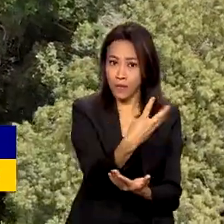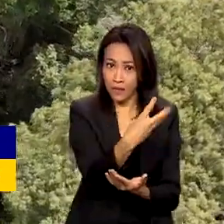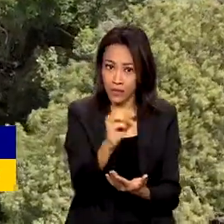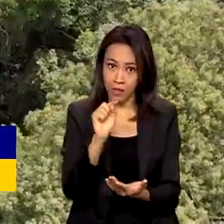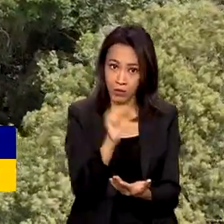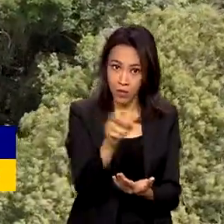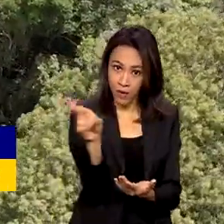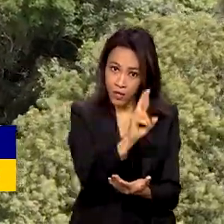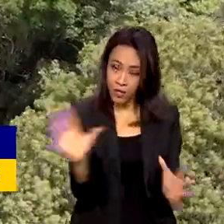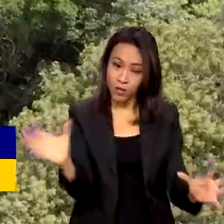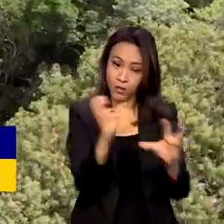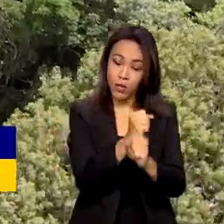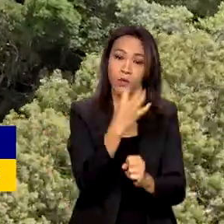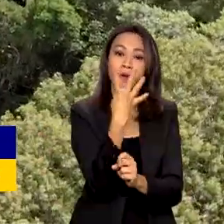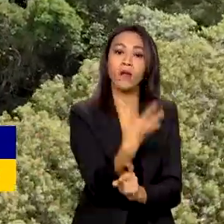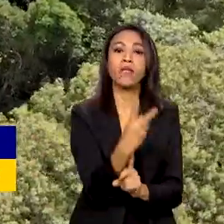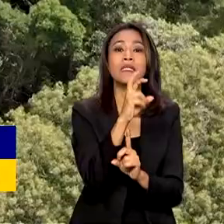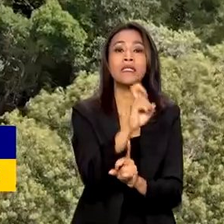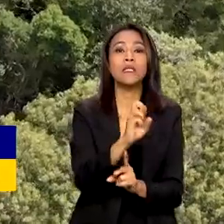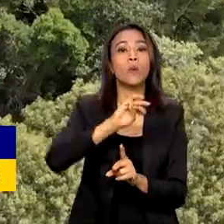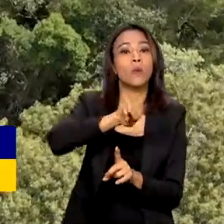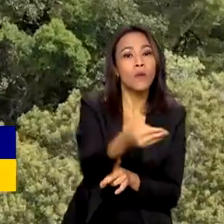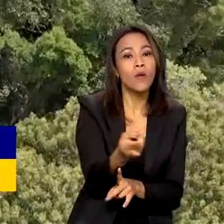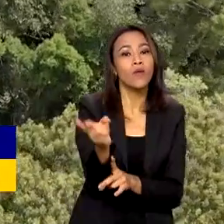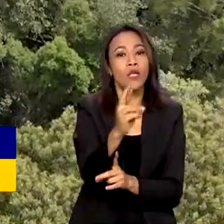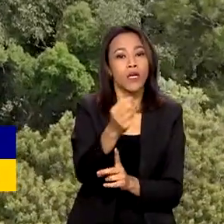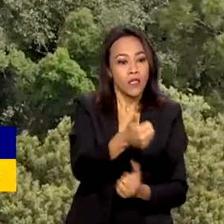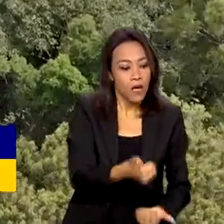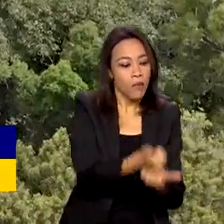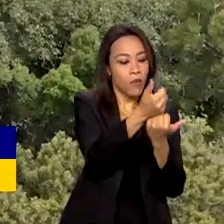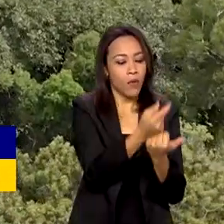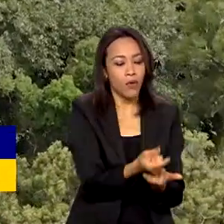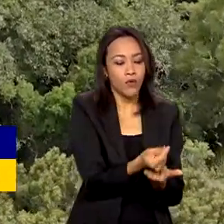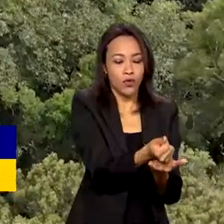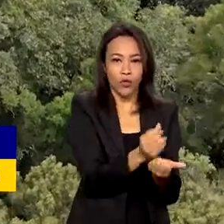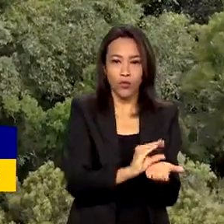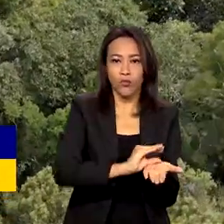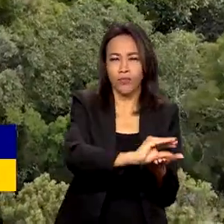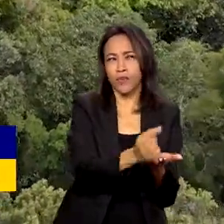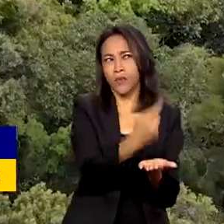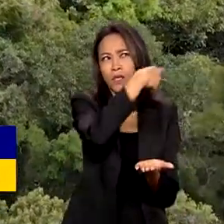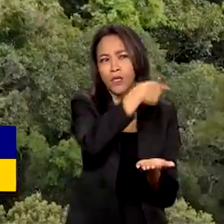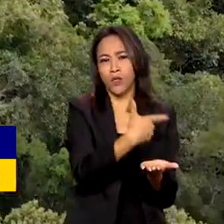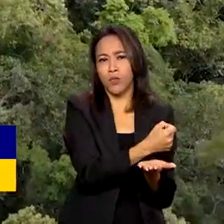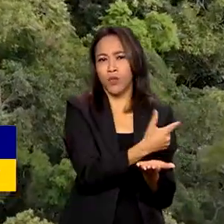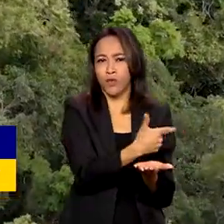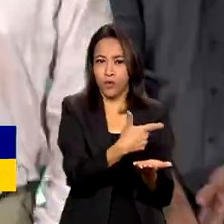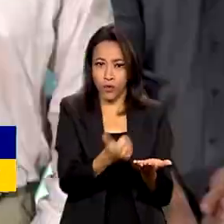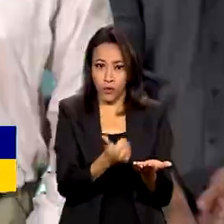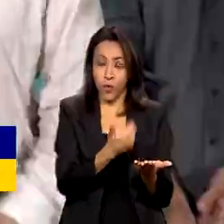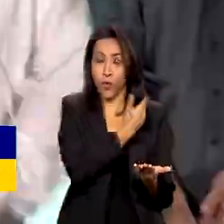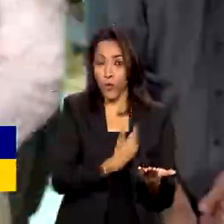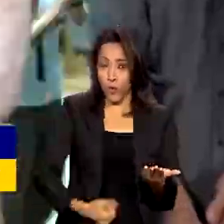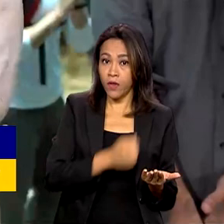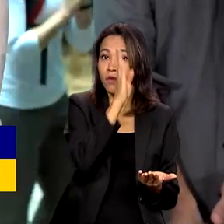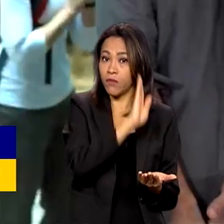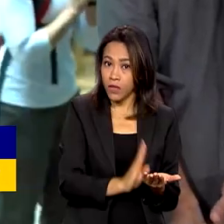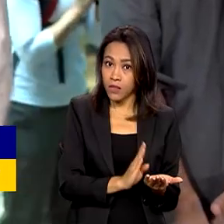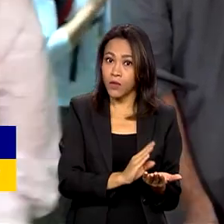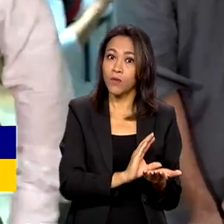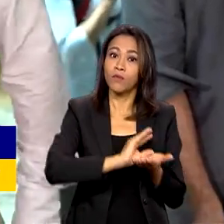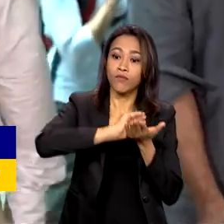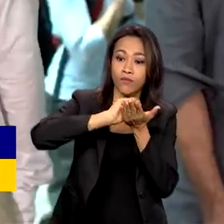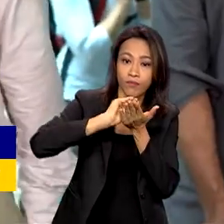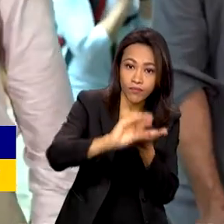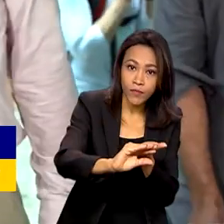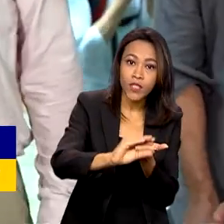milhões de reais de apoio ao Amazon Face desde 2021. Por sua vez, o governo brasileiro liberou 32